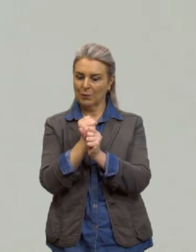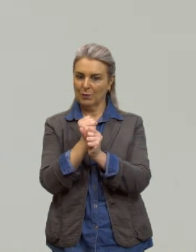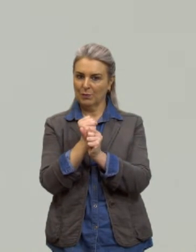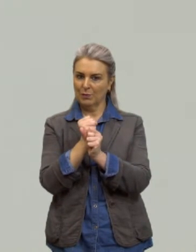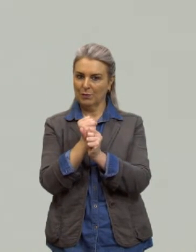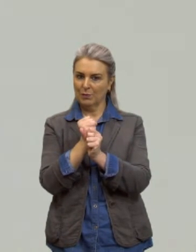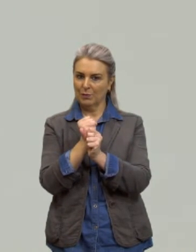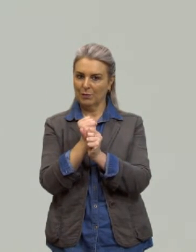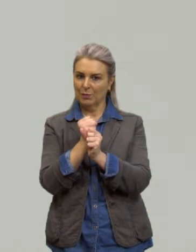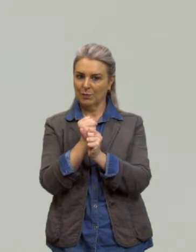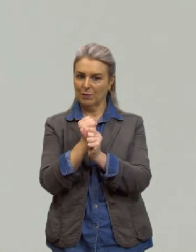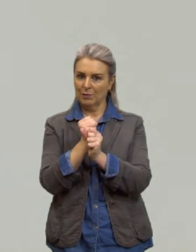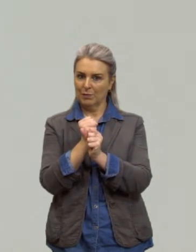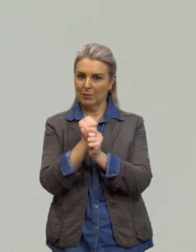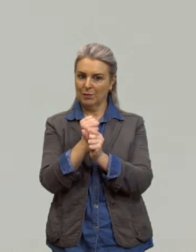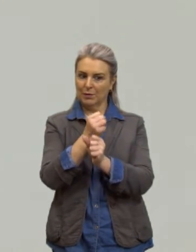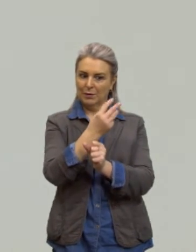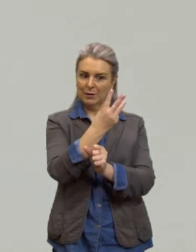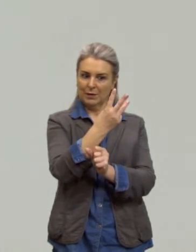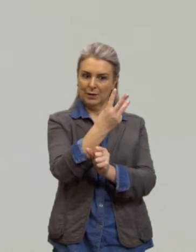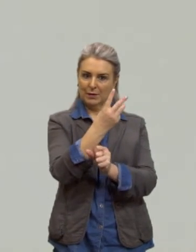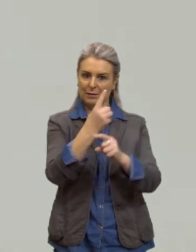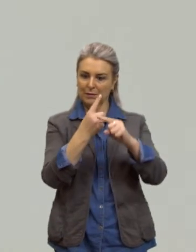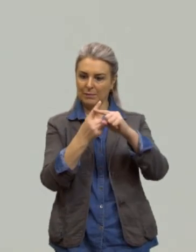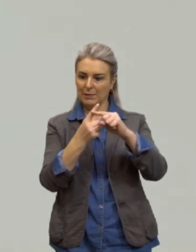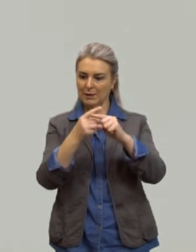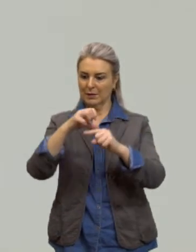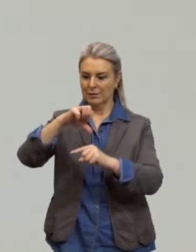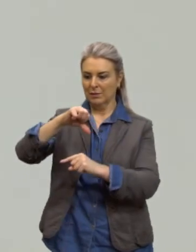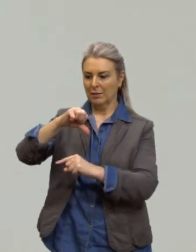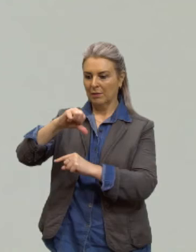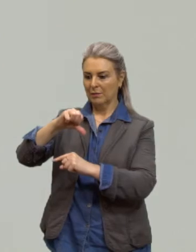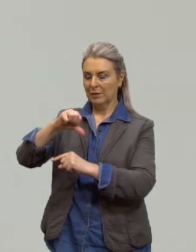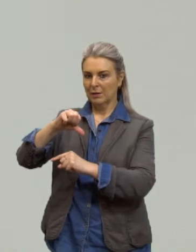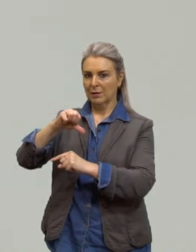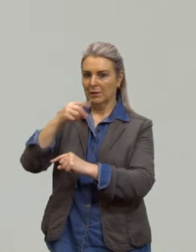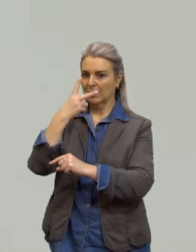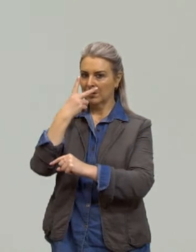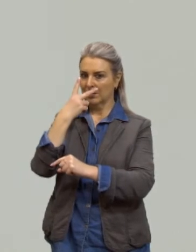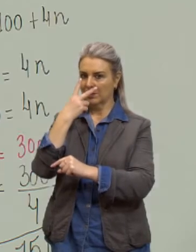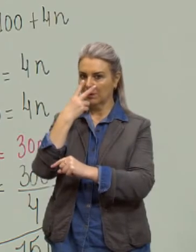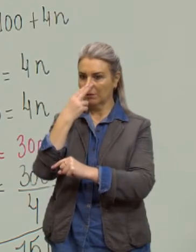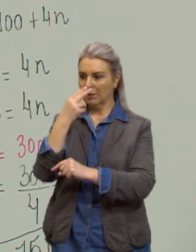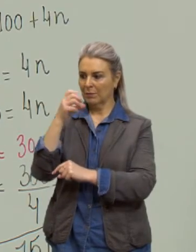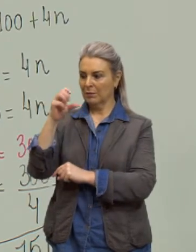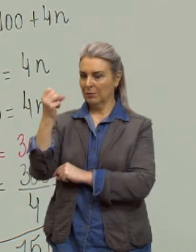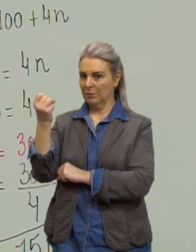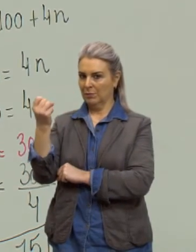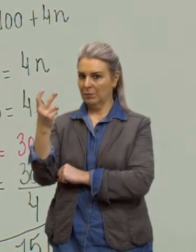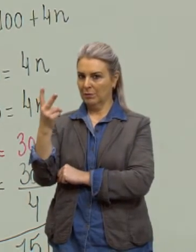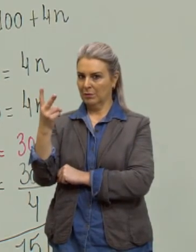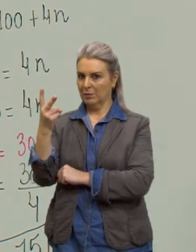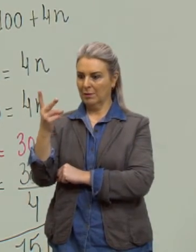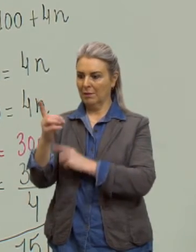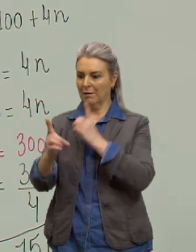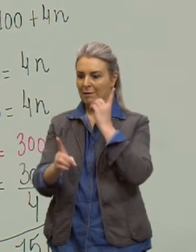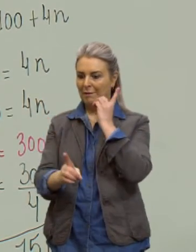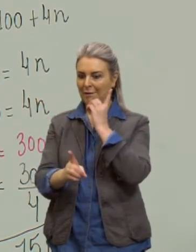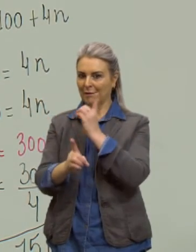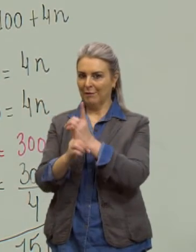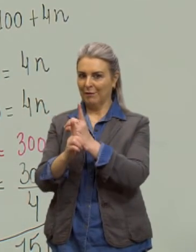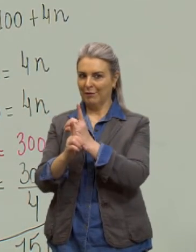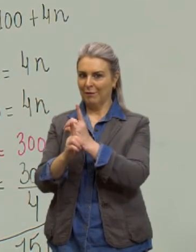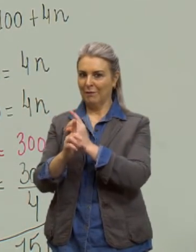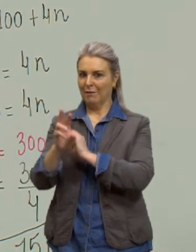nove então três mais nove doze achei a razão ou como eu fiz